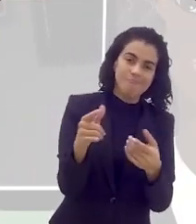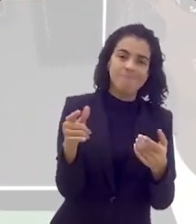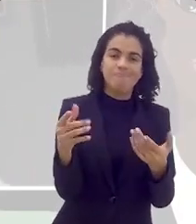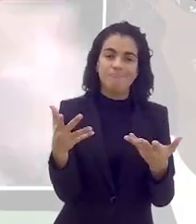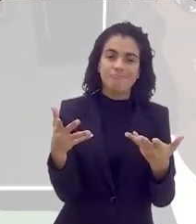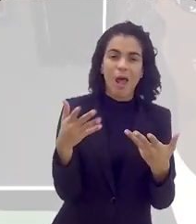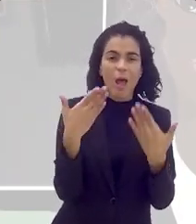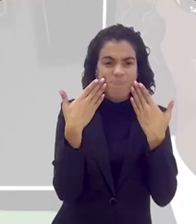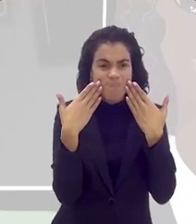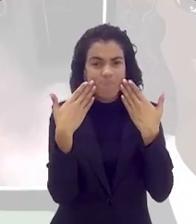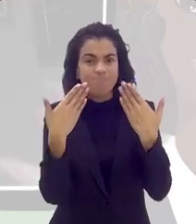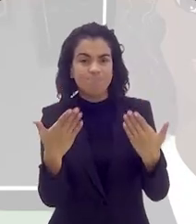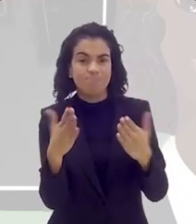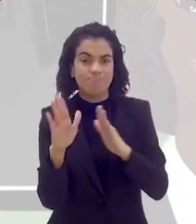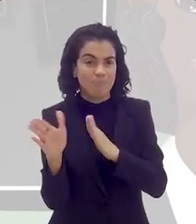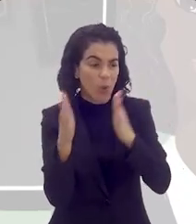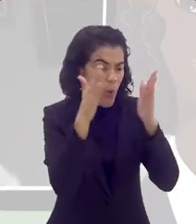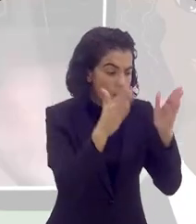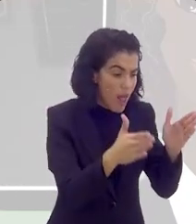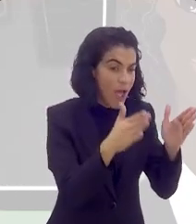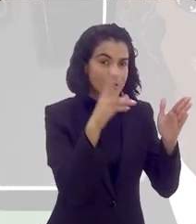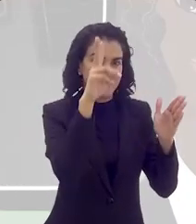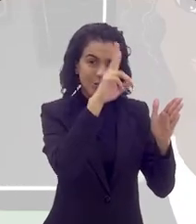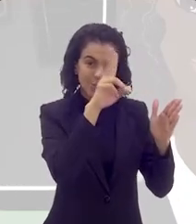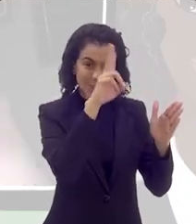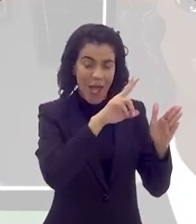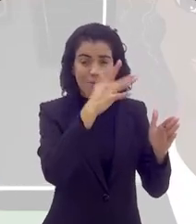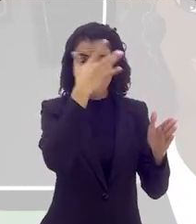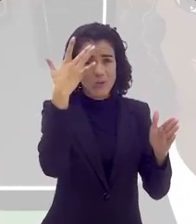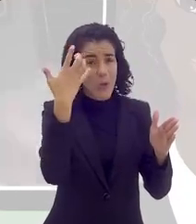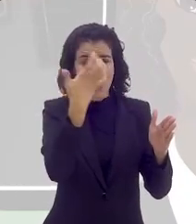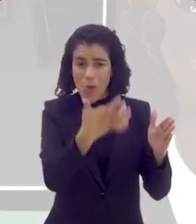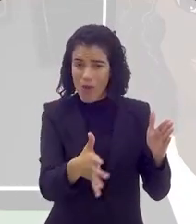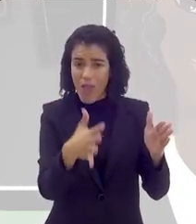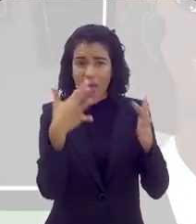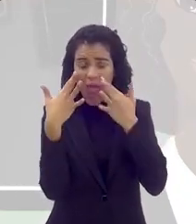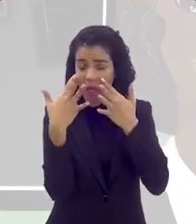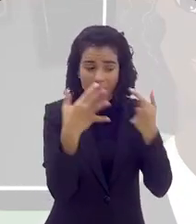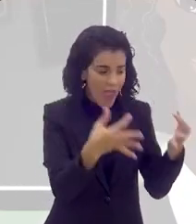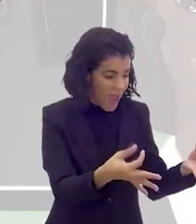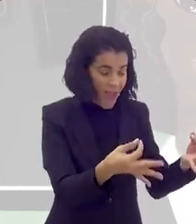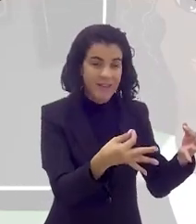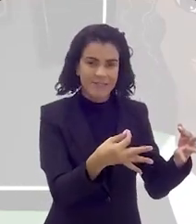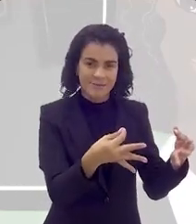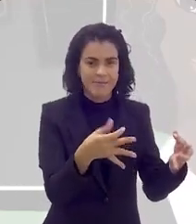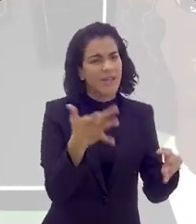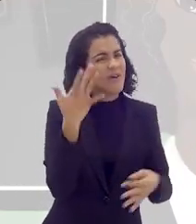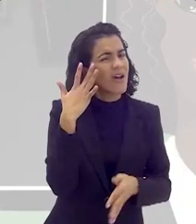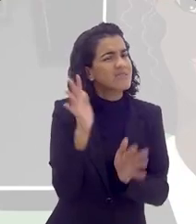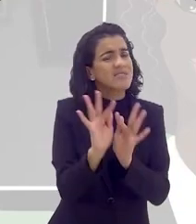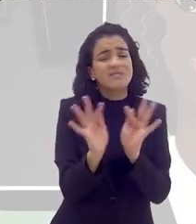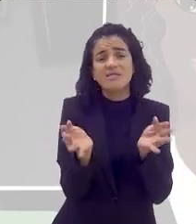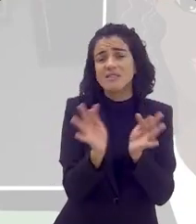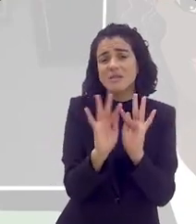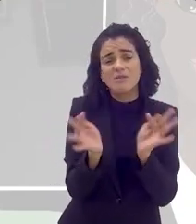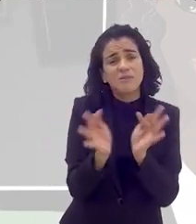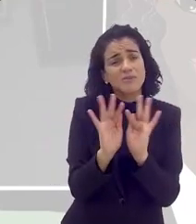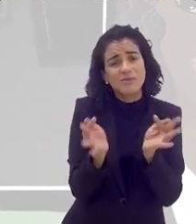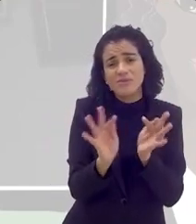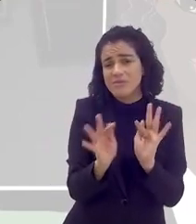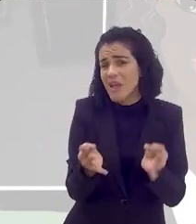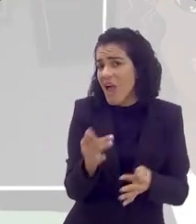que, né, mostre esse lado da história que as pessoas não querem enxergar, mas é, eu acho que é muito